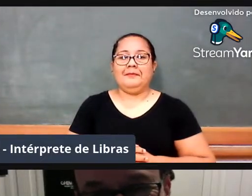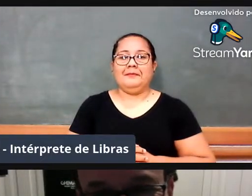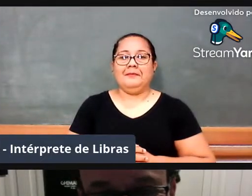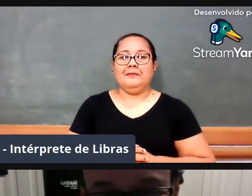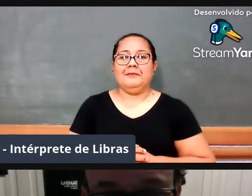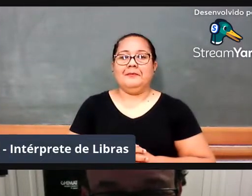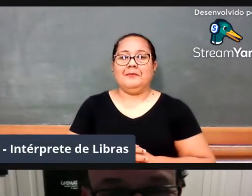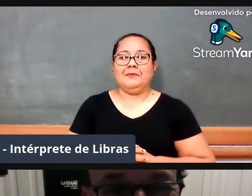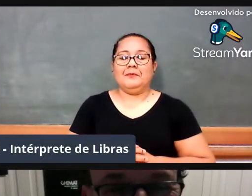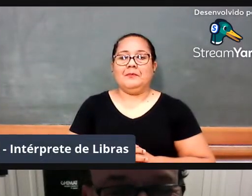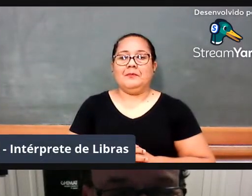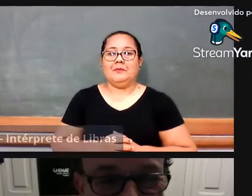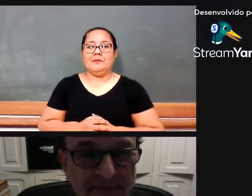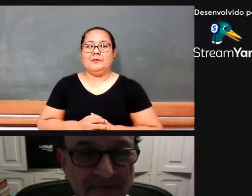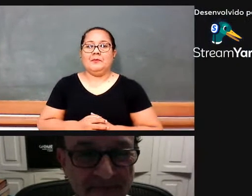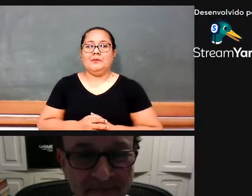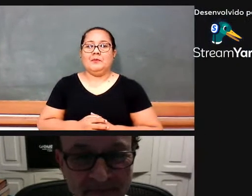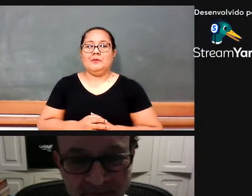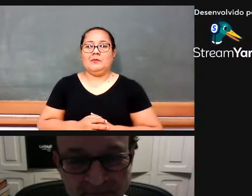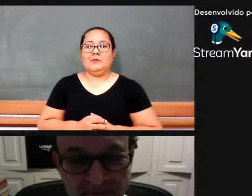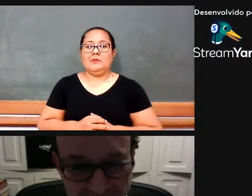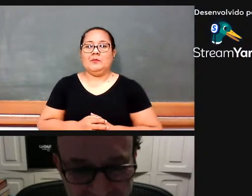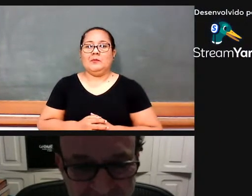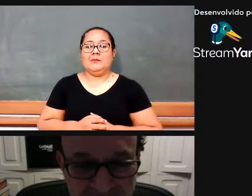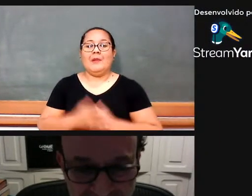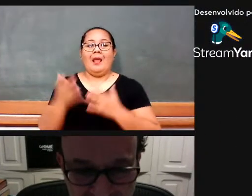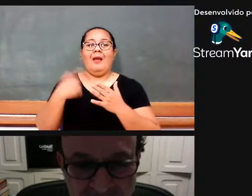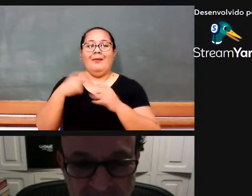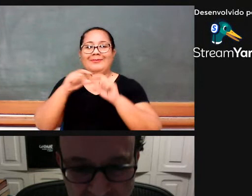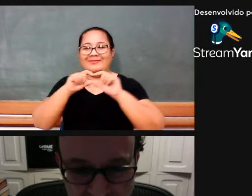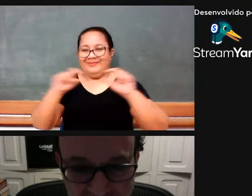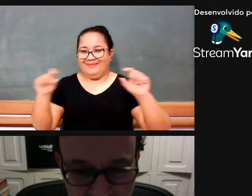Sr. Wagner, estou colocando aí, exibindo, né?